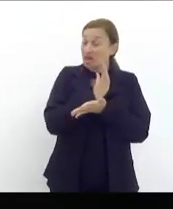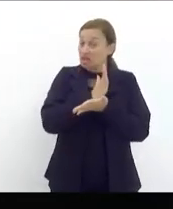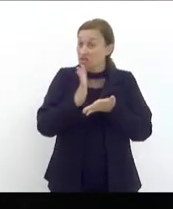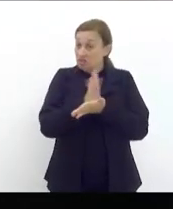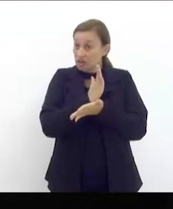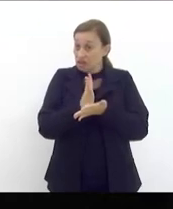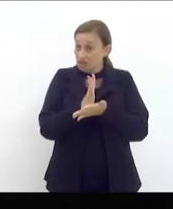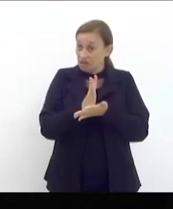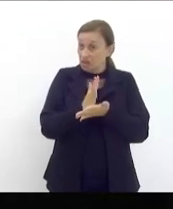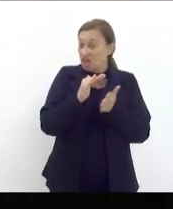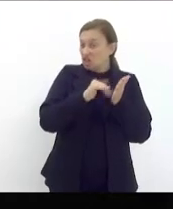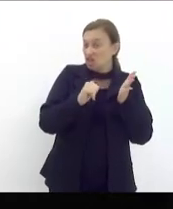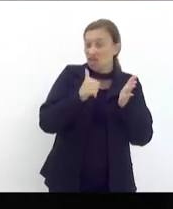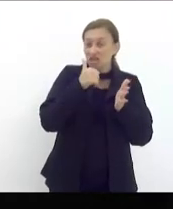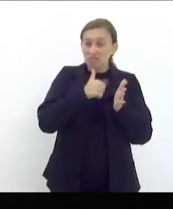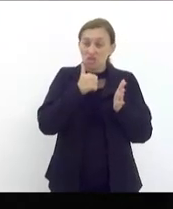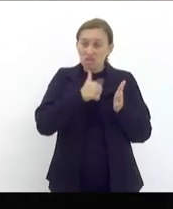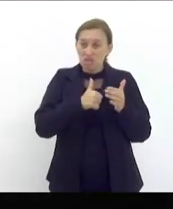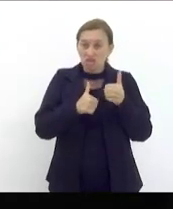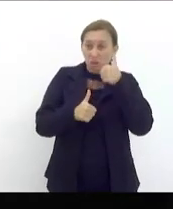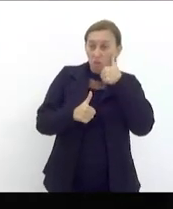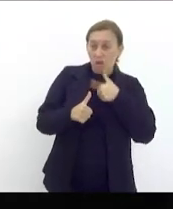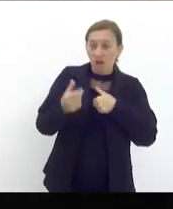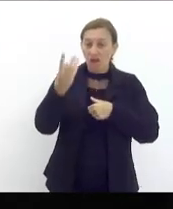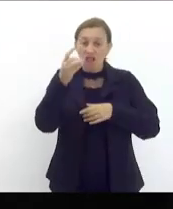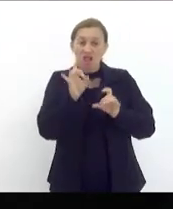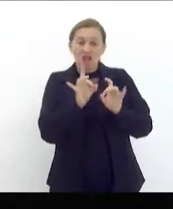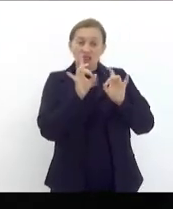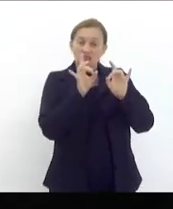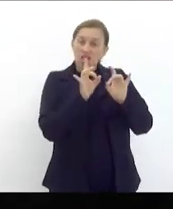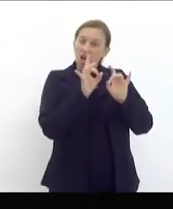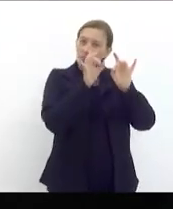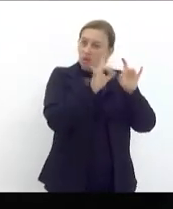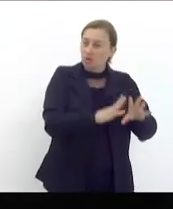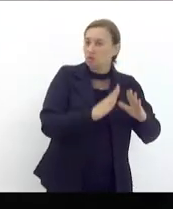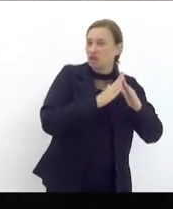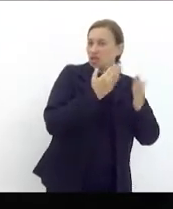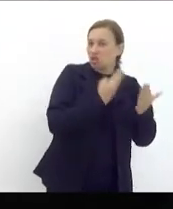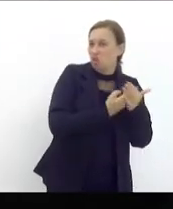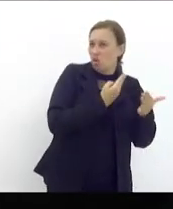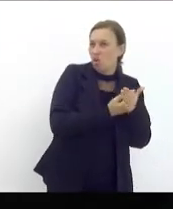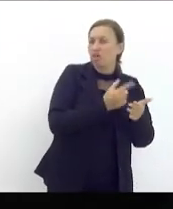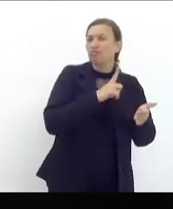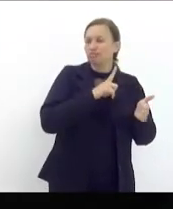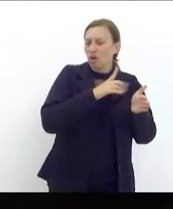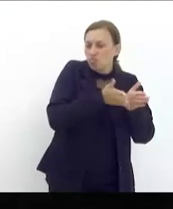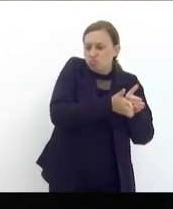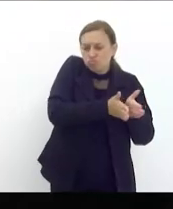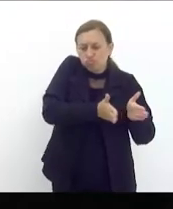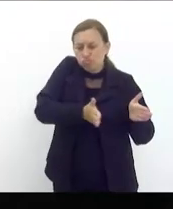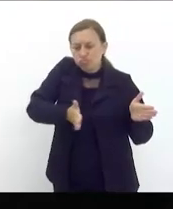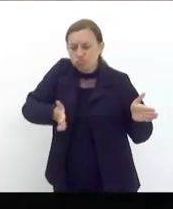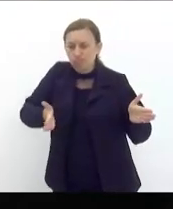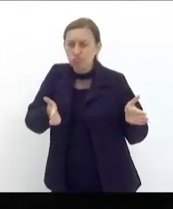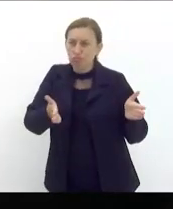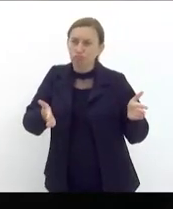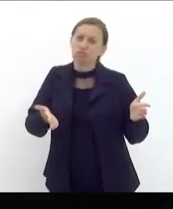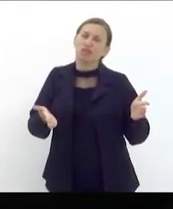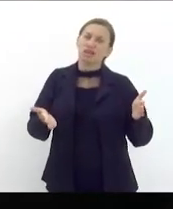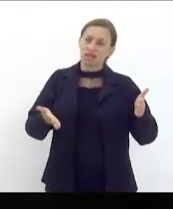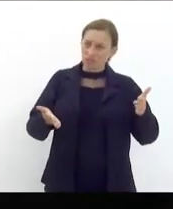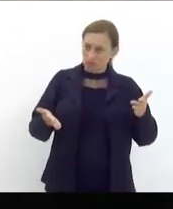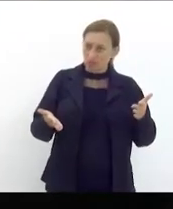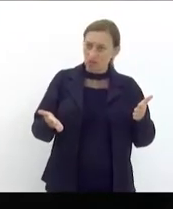retira essa menina, mulher, das escolas, tem ali um processo de inviabilização